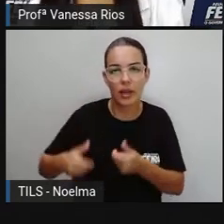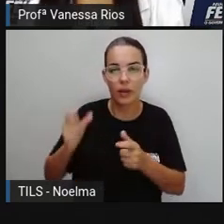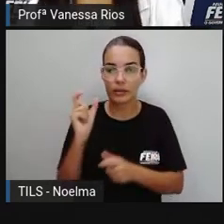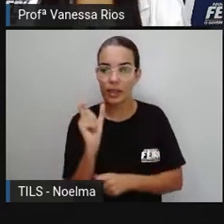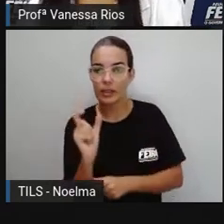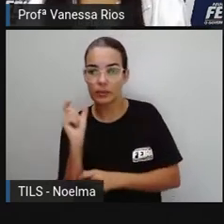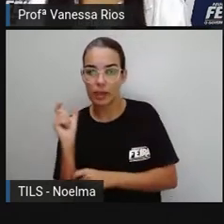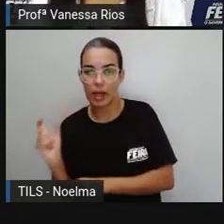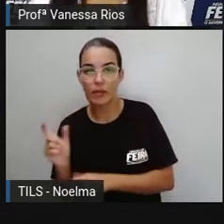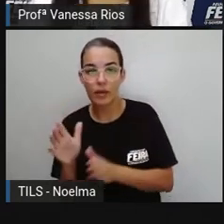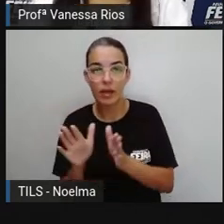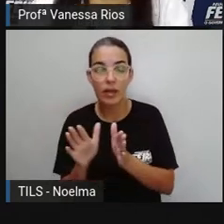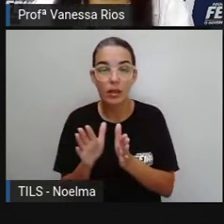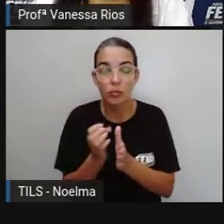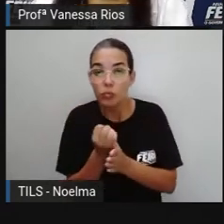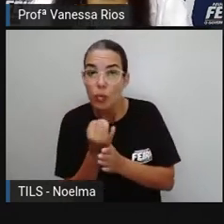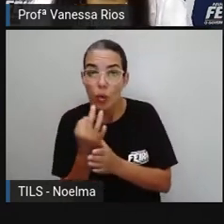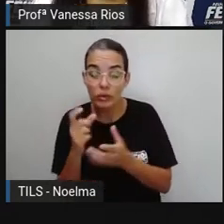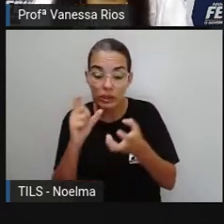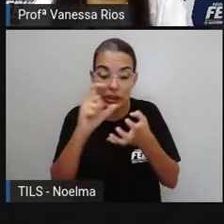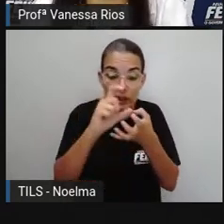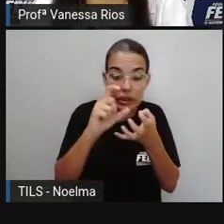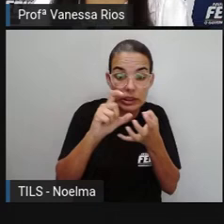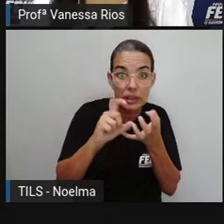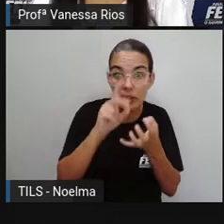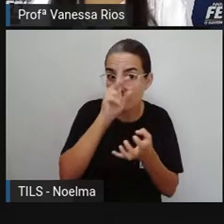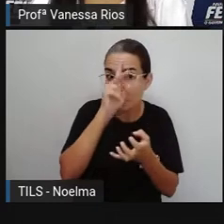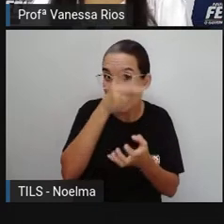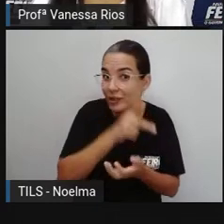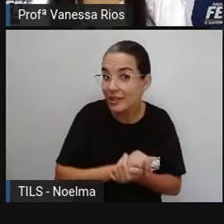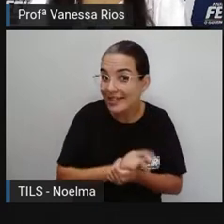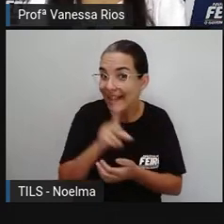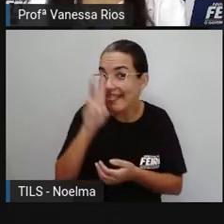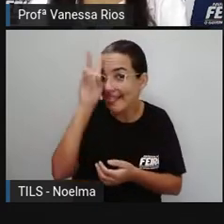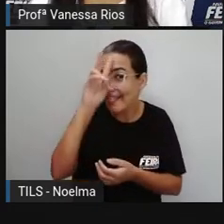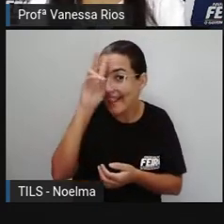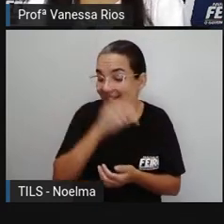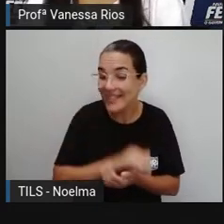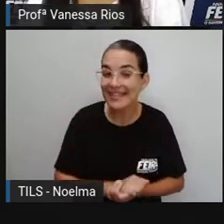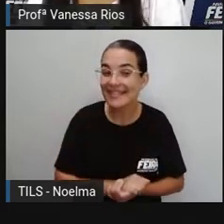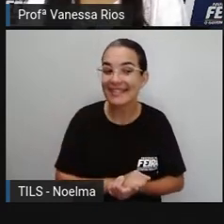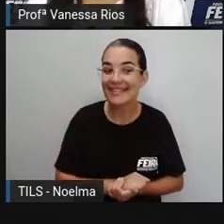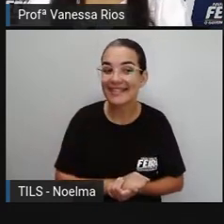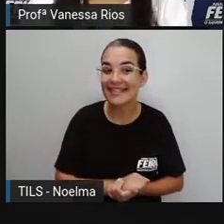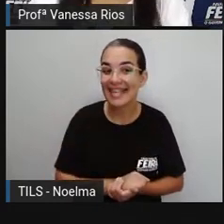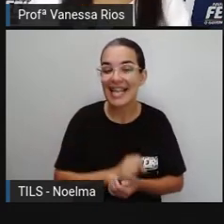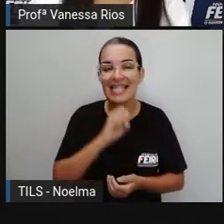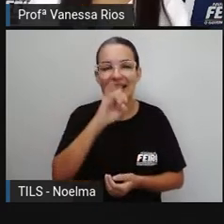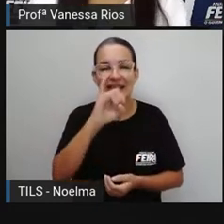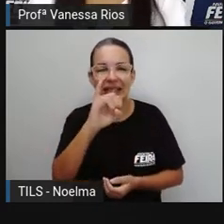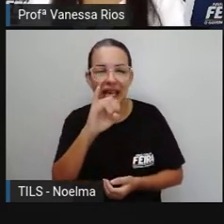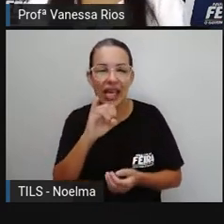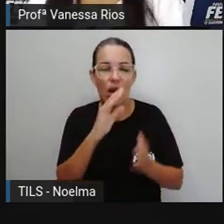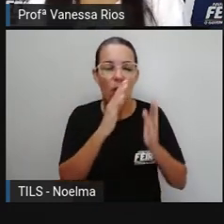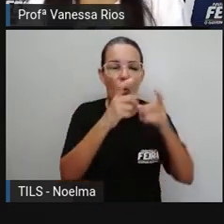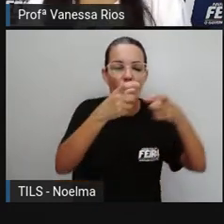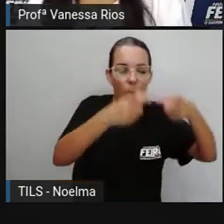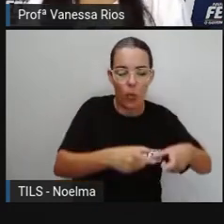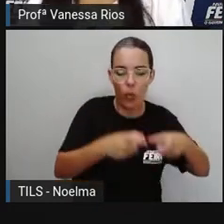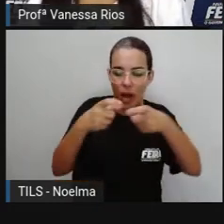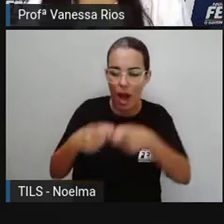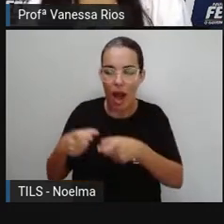das palavras quanto à sílaba tônica. Olhem só. De acordo à posição, de acordo à